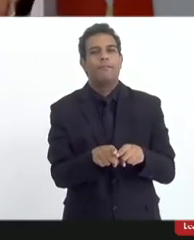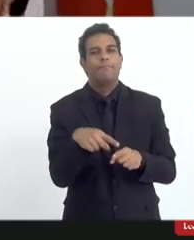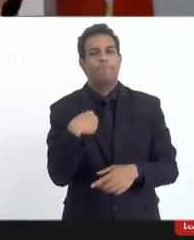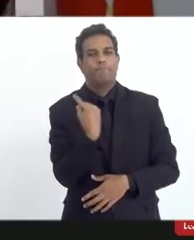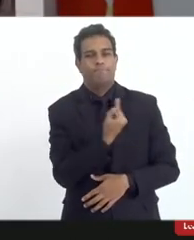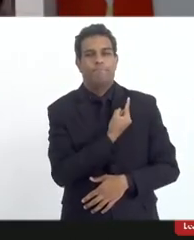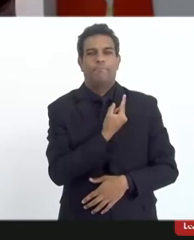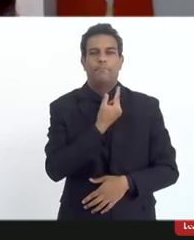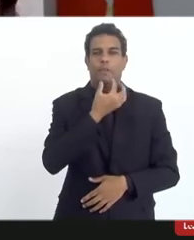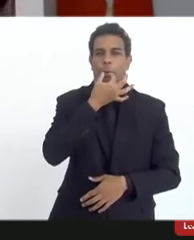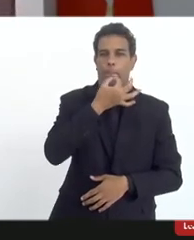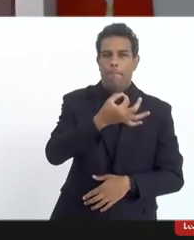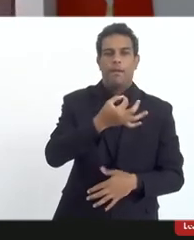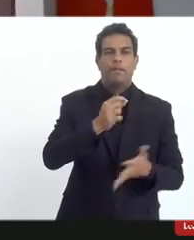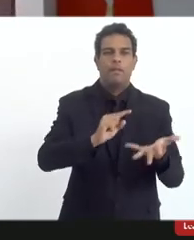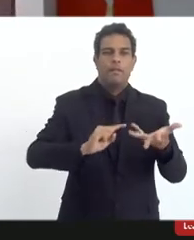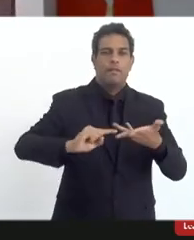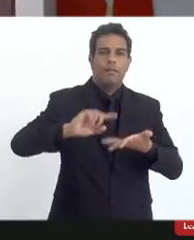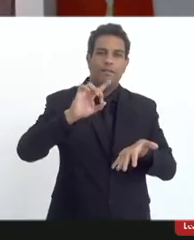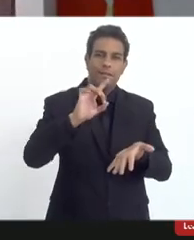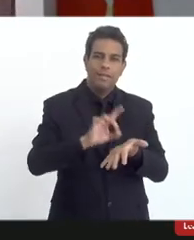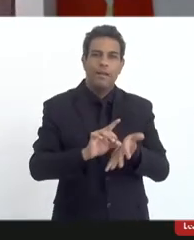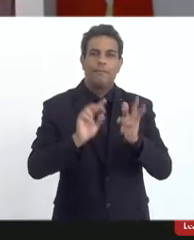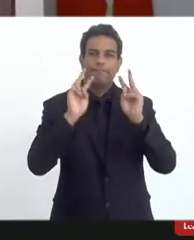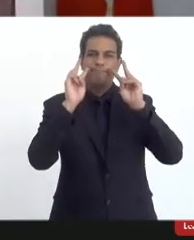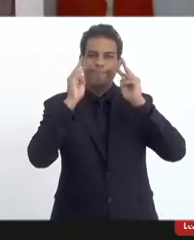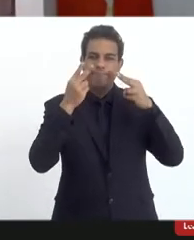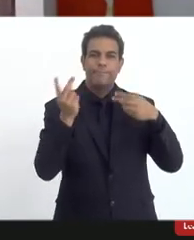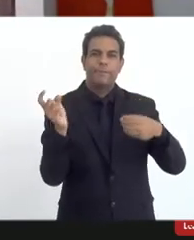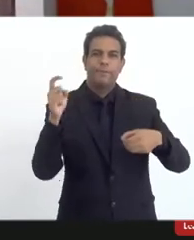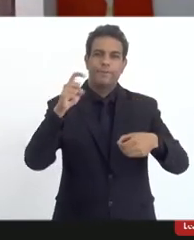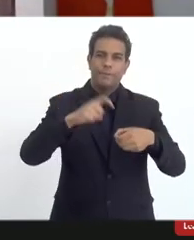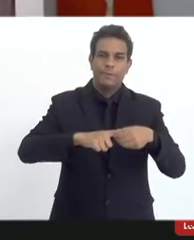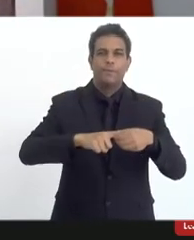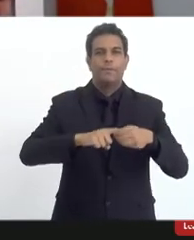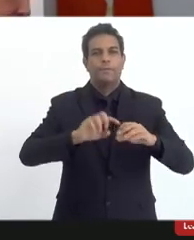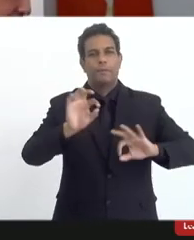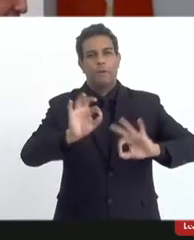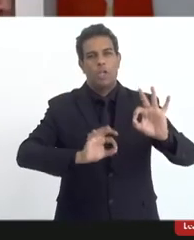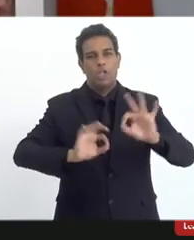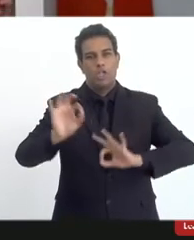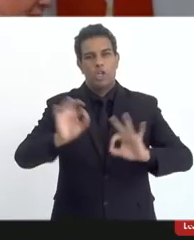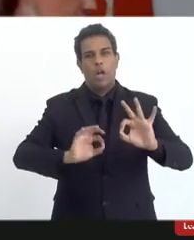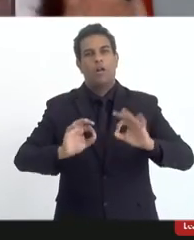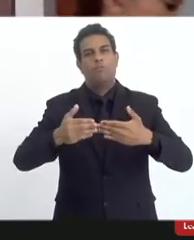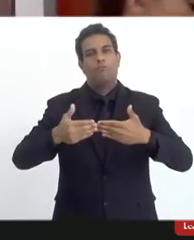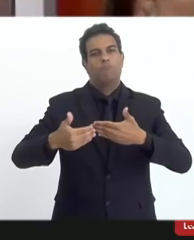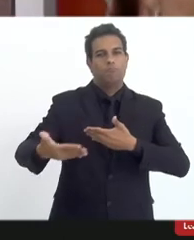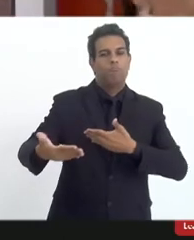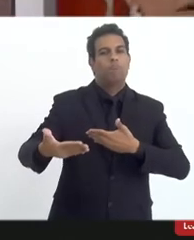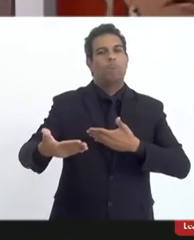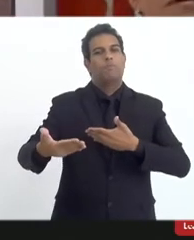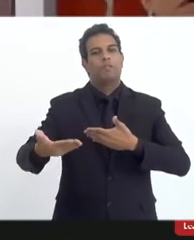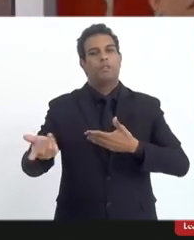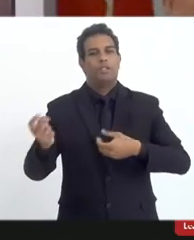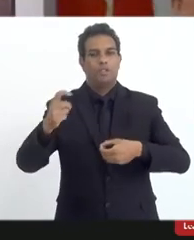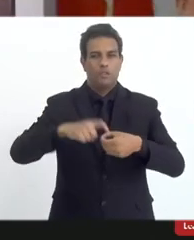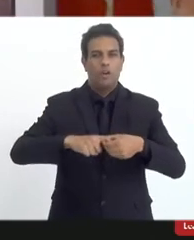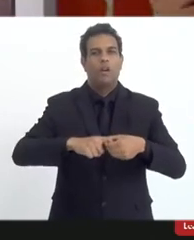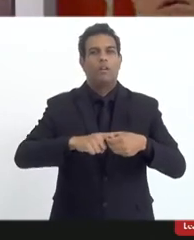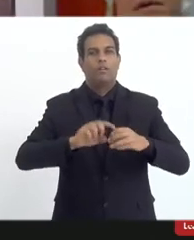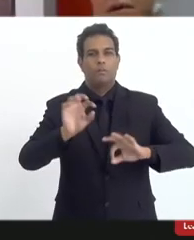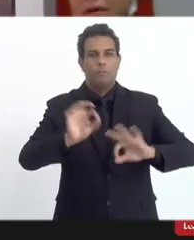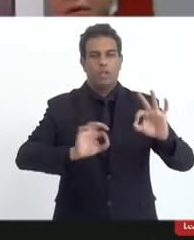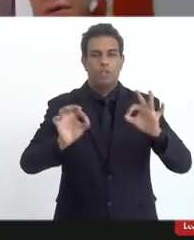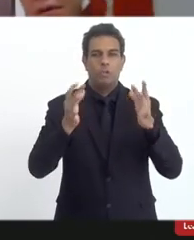como justificativa para esse retorno do projeto depois da pandemia que a gente está voltando para o